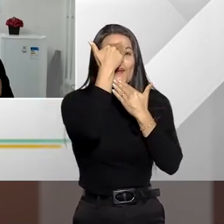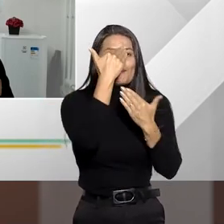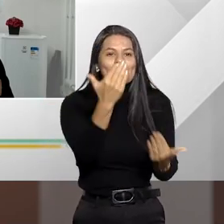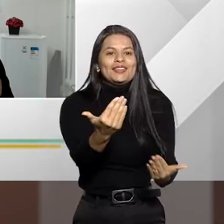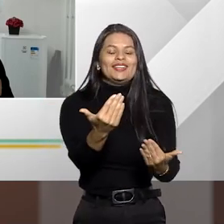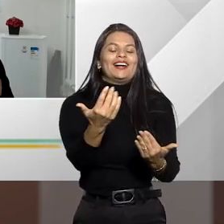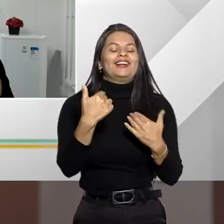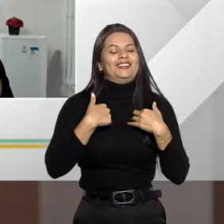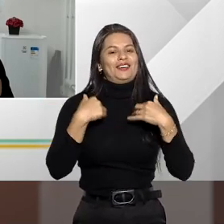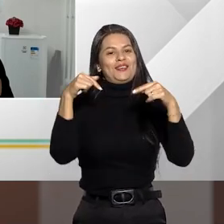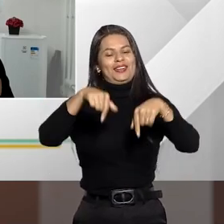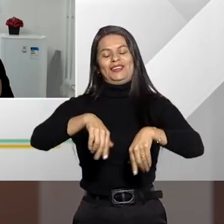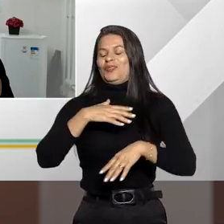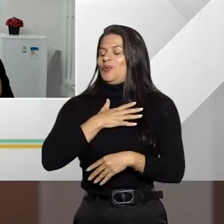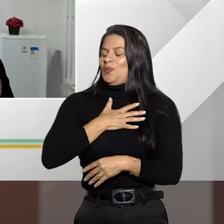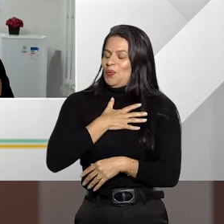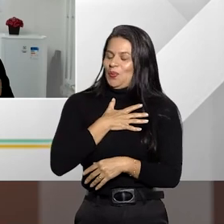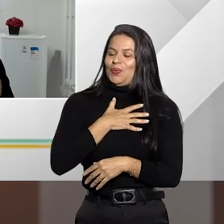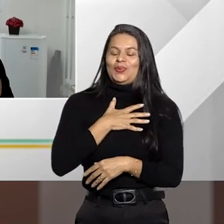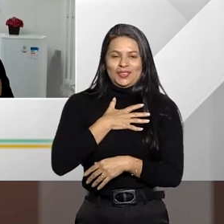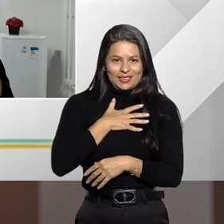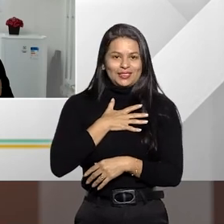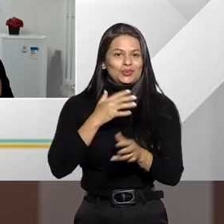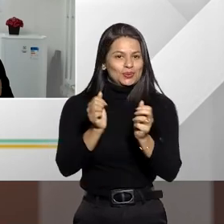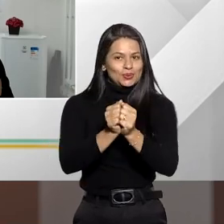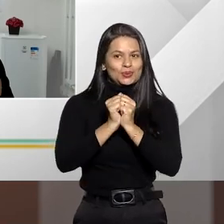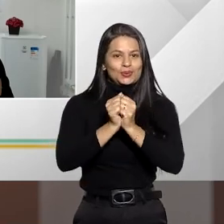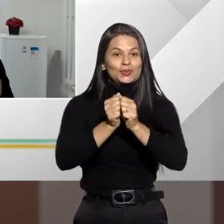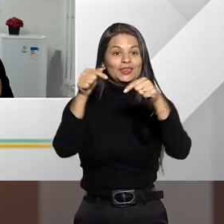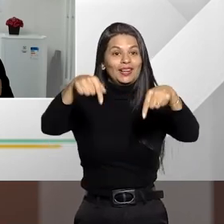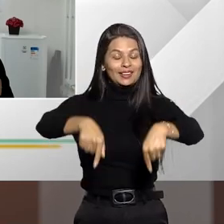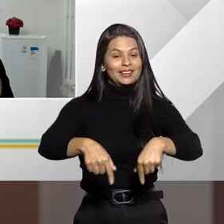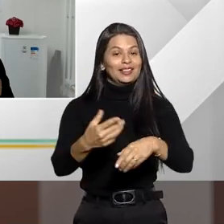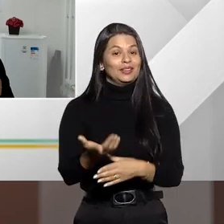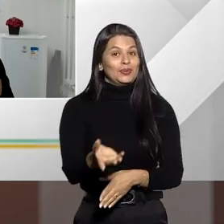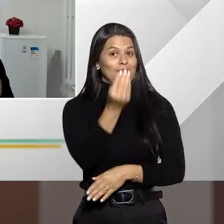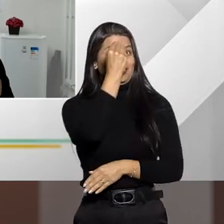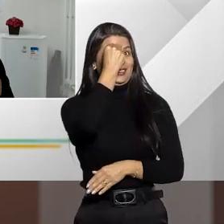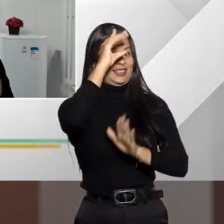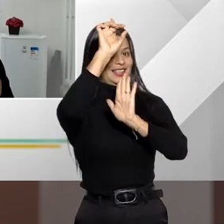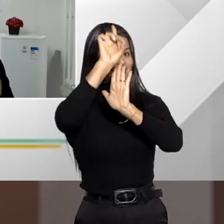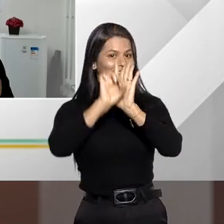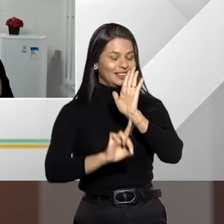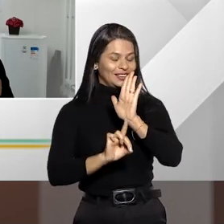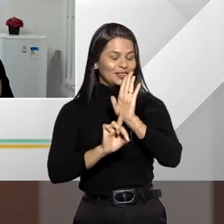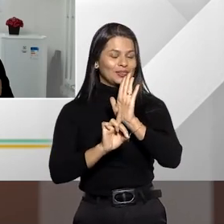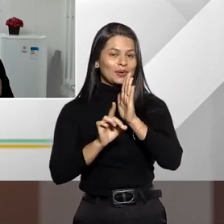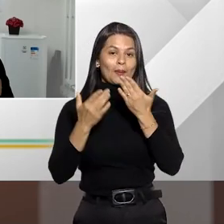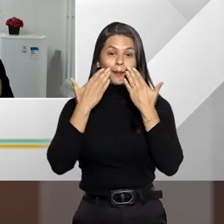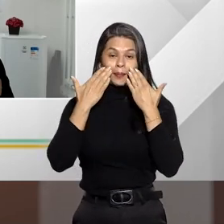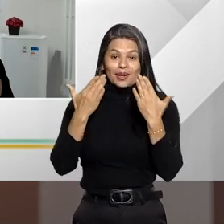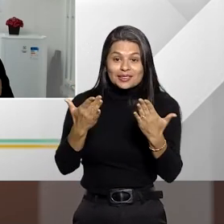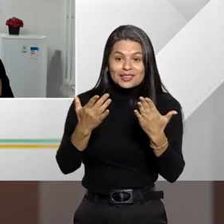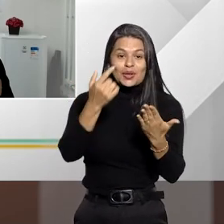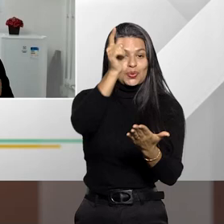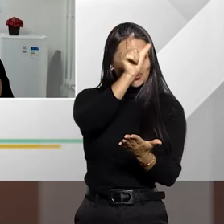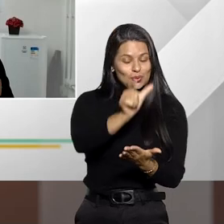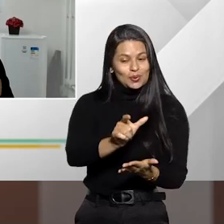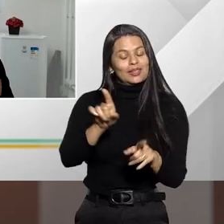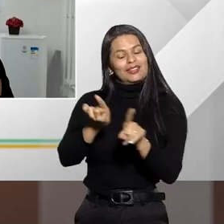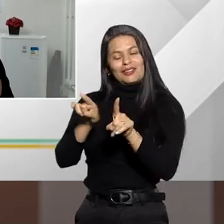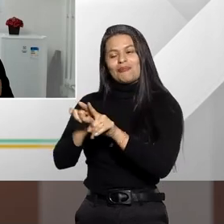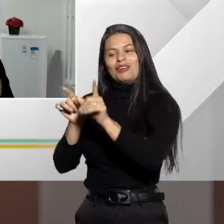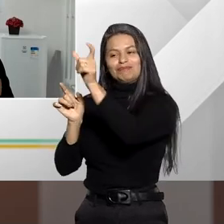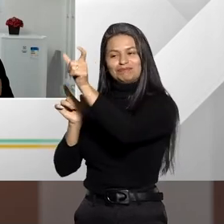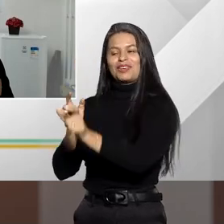Fátima. Muita satisfação em participar do Entender Direito, aqui na presença, na sua presença e na presença do